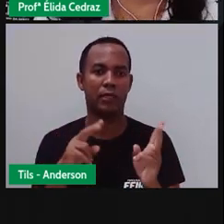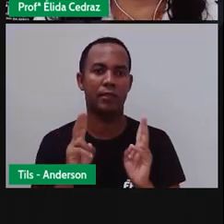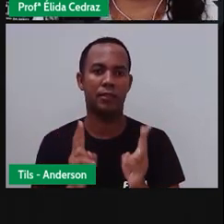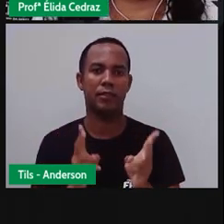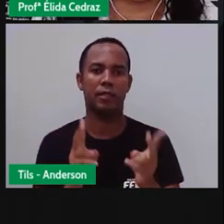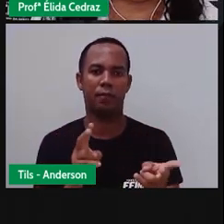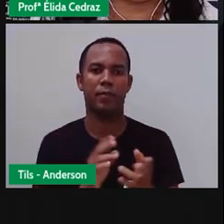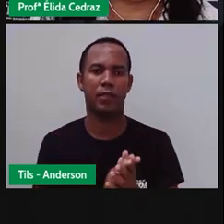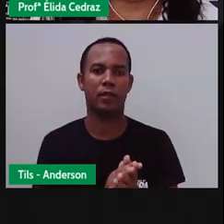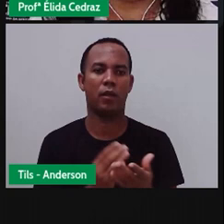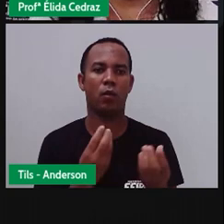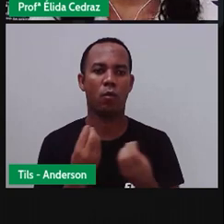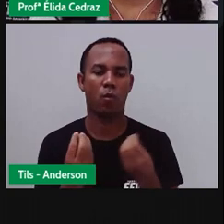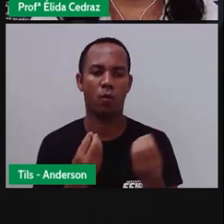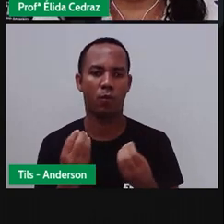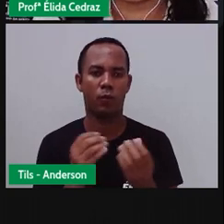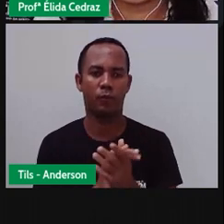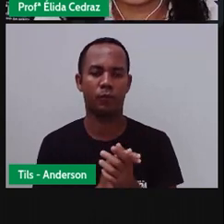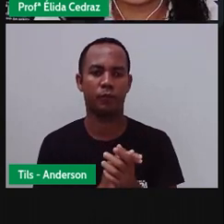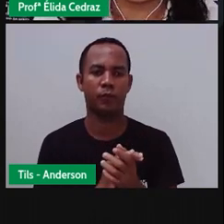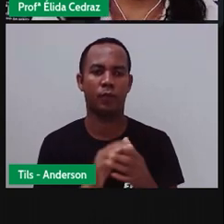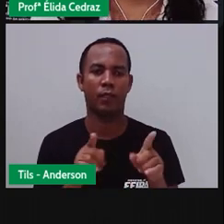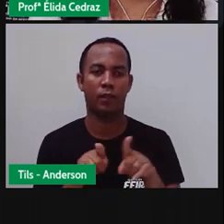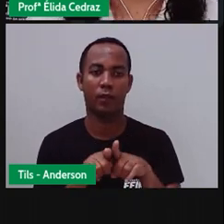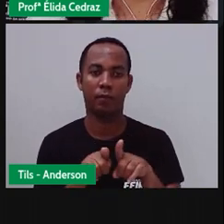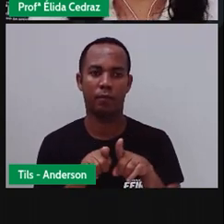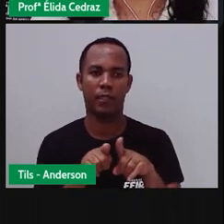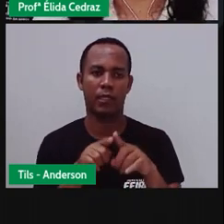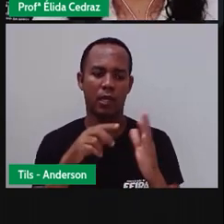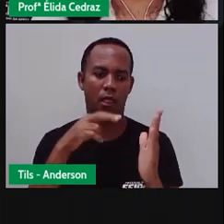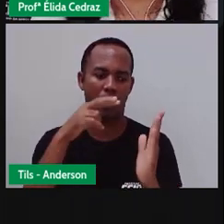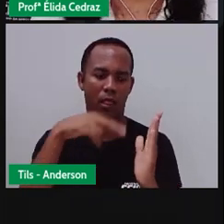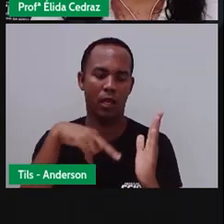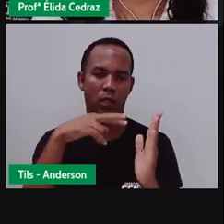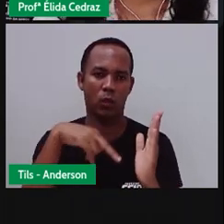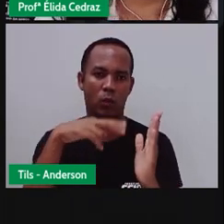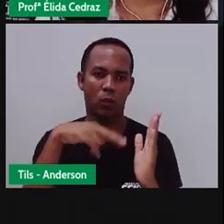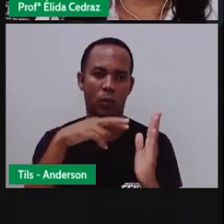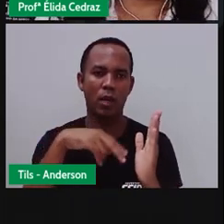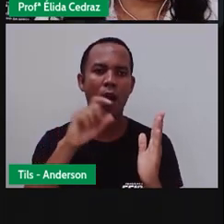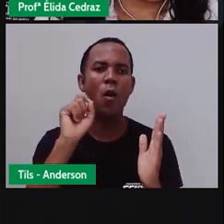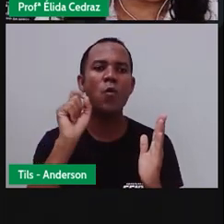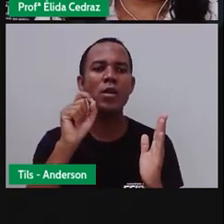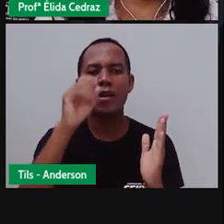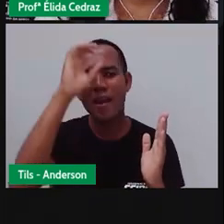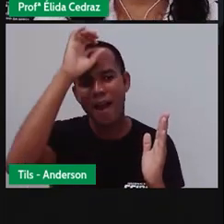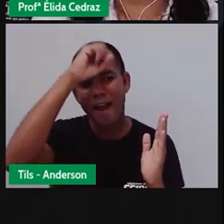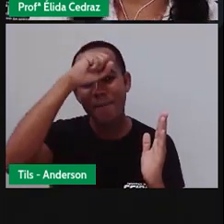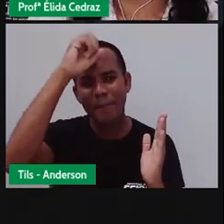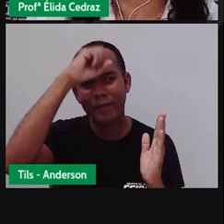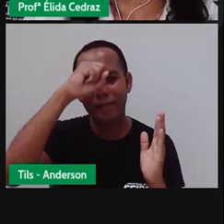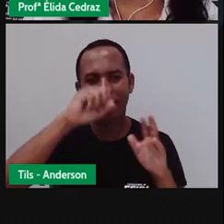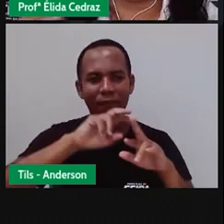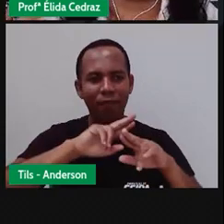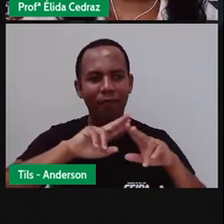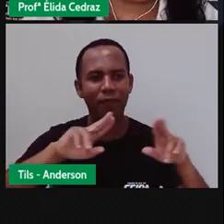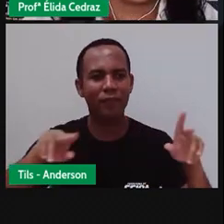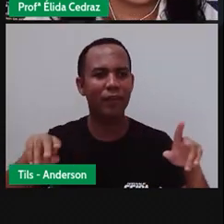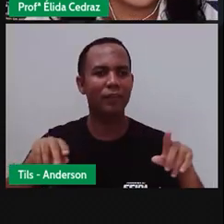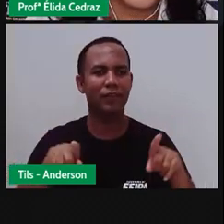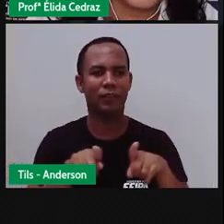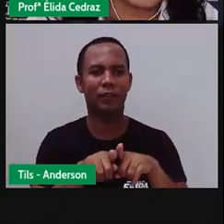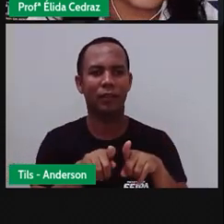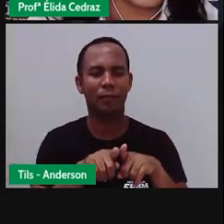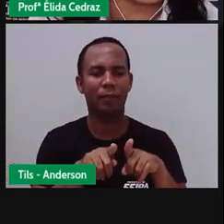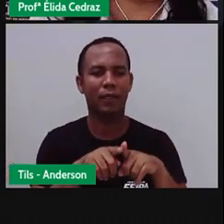tem à nossa disposição. A leitura faz a gente aprender muitas coisas. Viajar nos